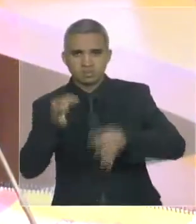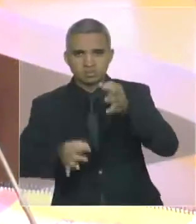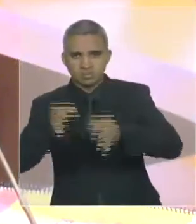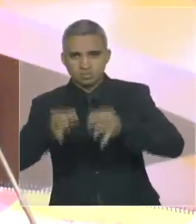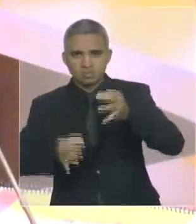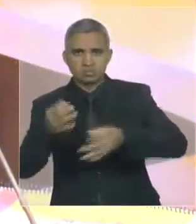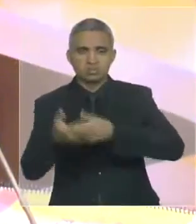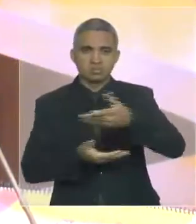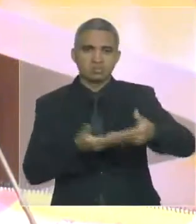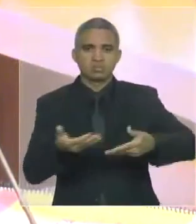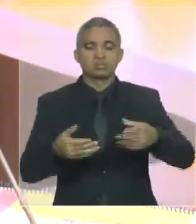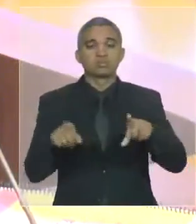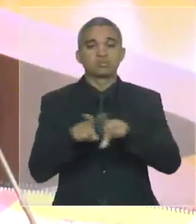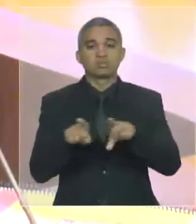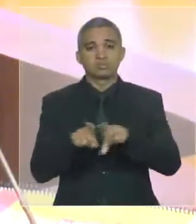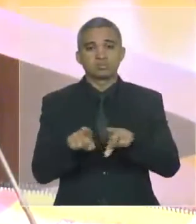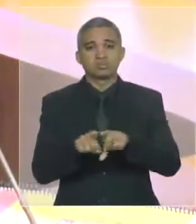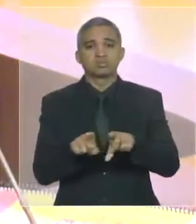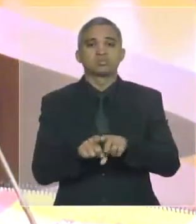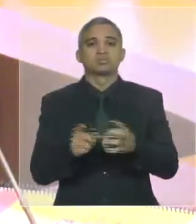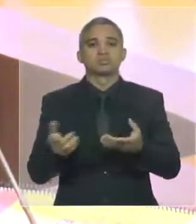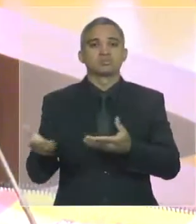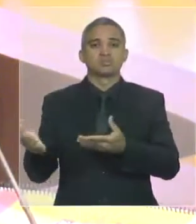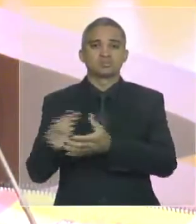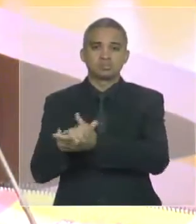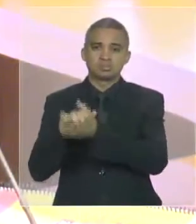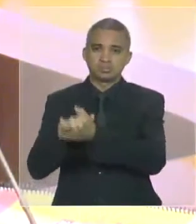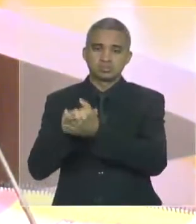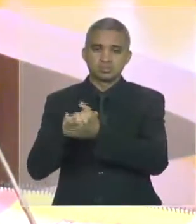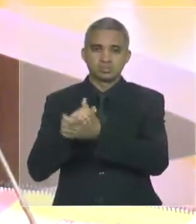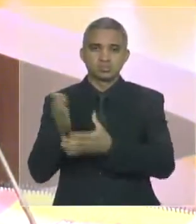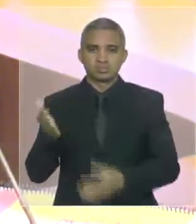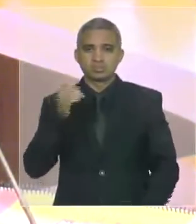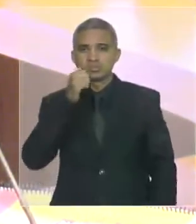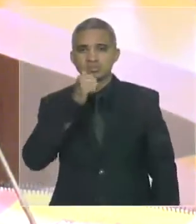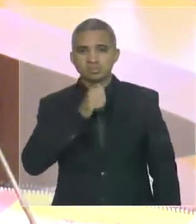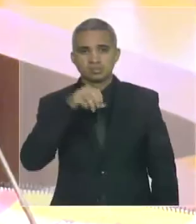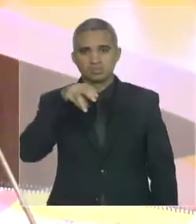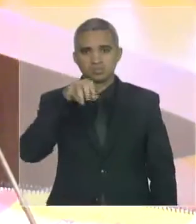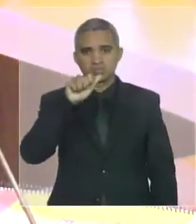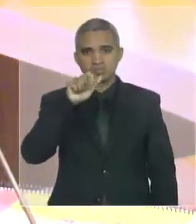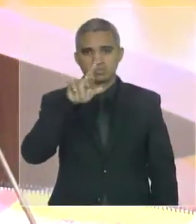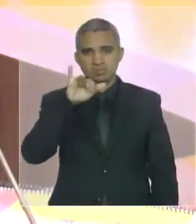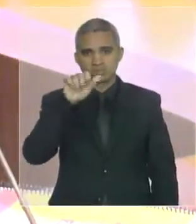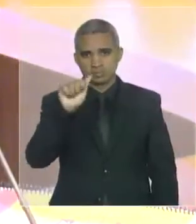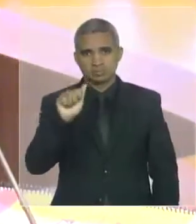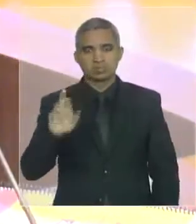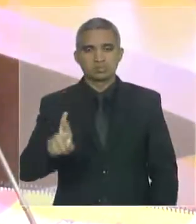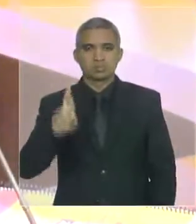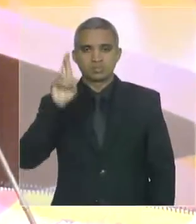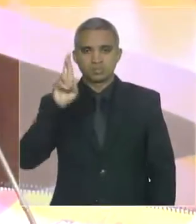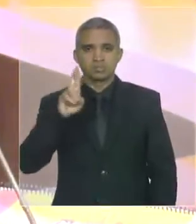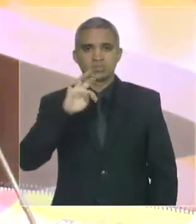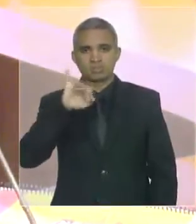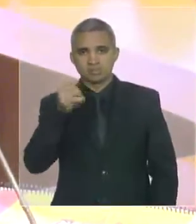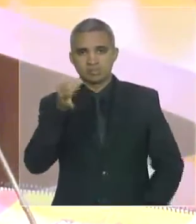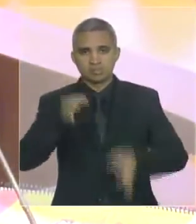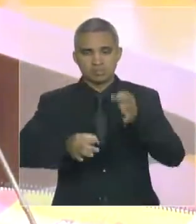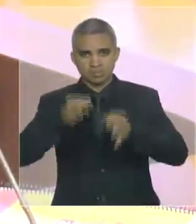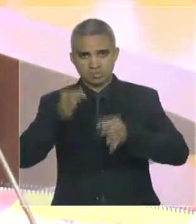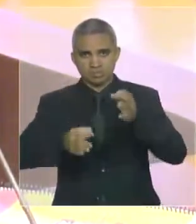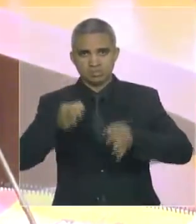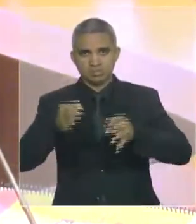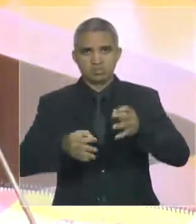excelentíssima desembargadora Maria da Graça Duarte, que aqui representa o poder judiciário do nosso Estado, a quem